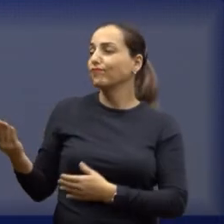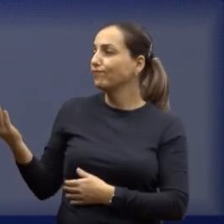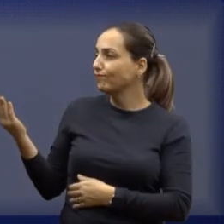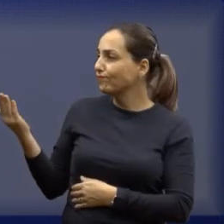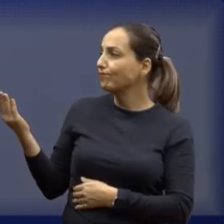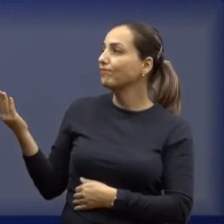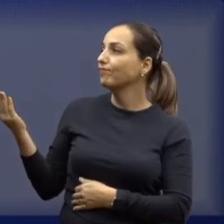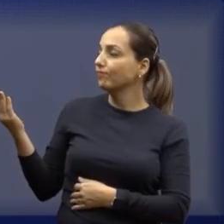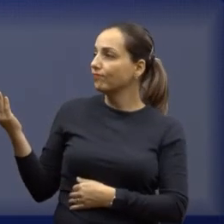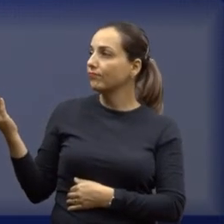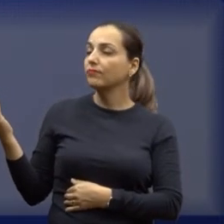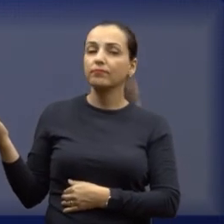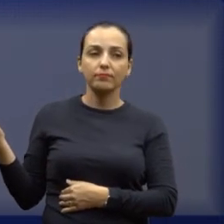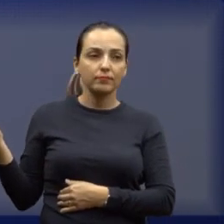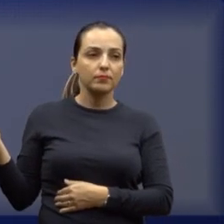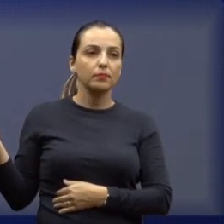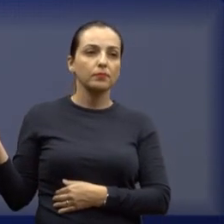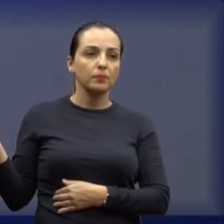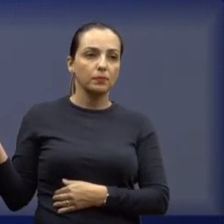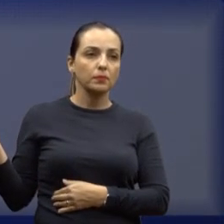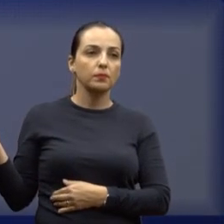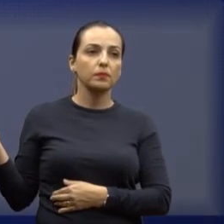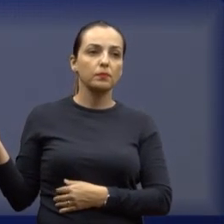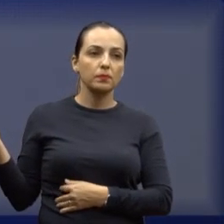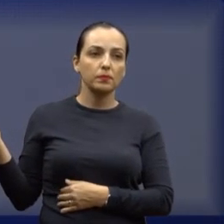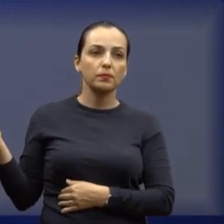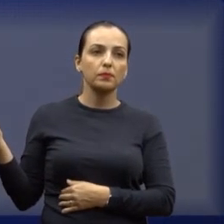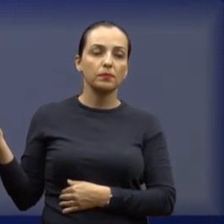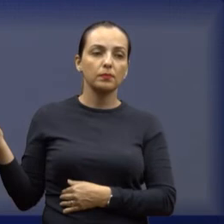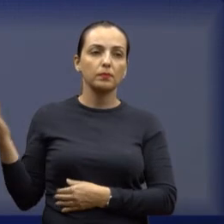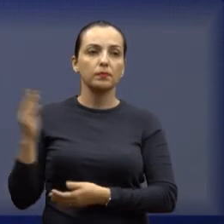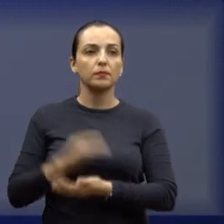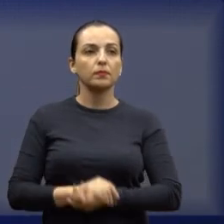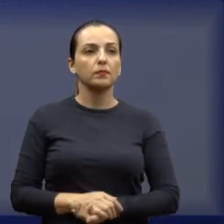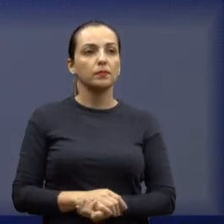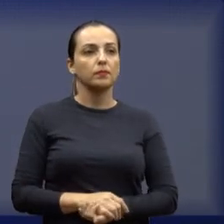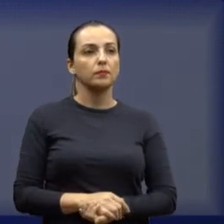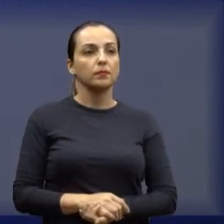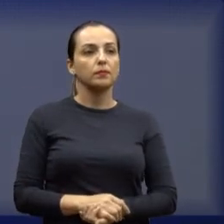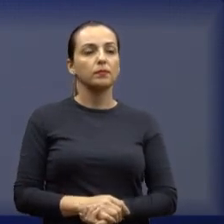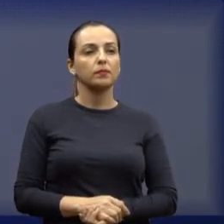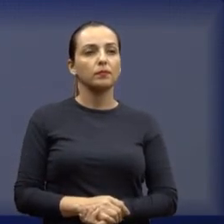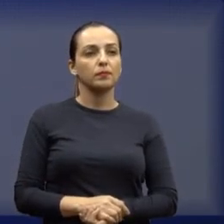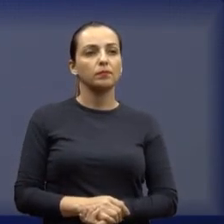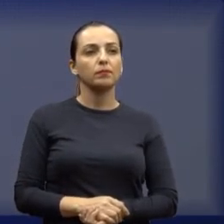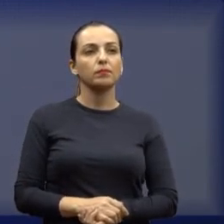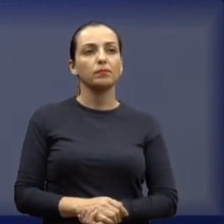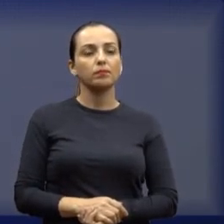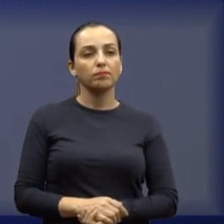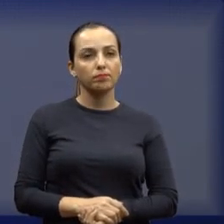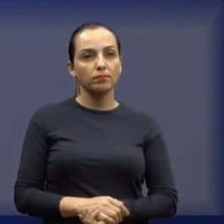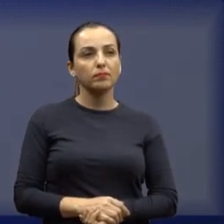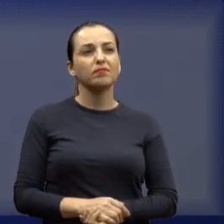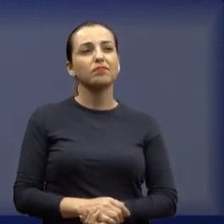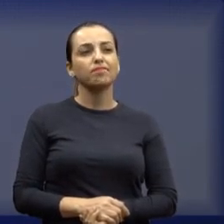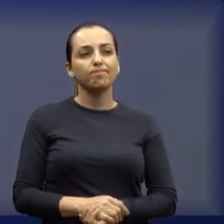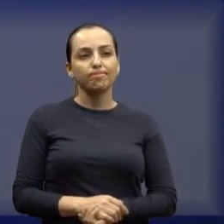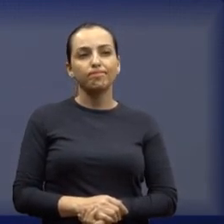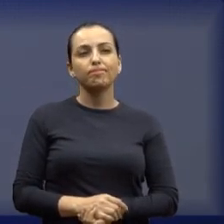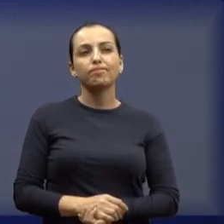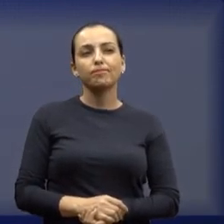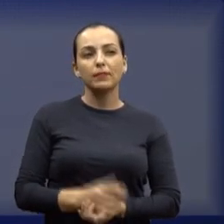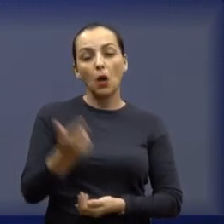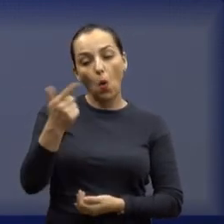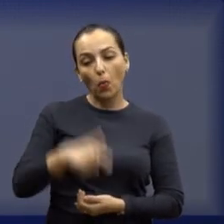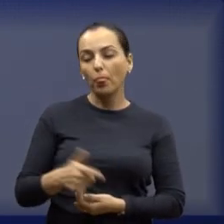Então, vamos lá. 25 do 2. Mais uma, vai. Lucas Greco. Lucas Greco também participou com bastante